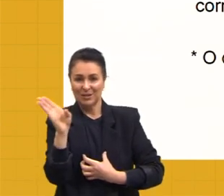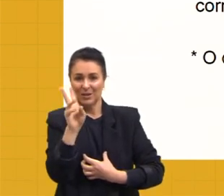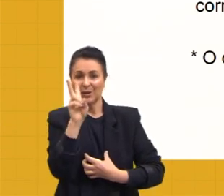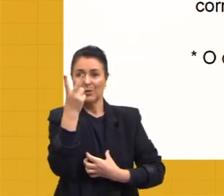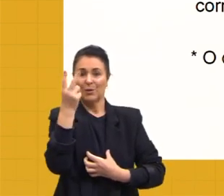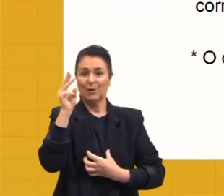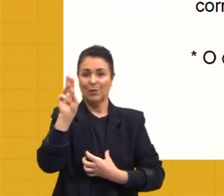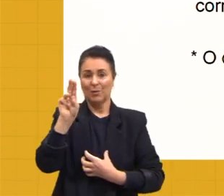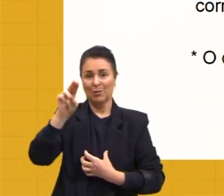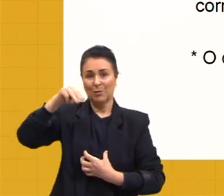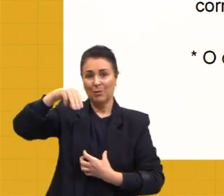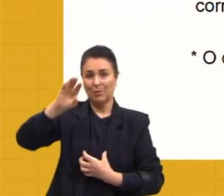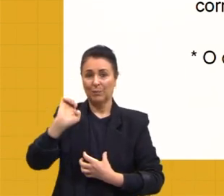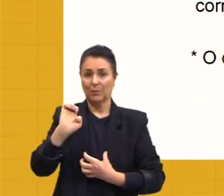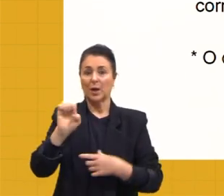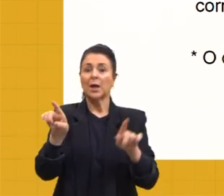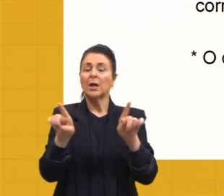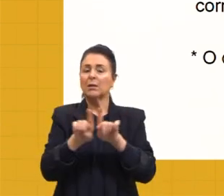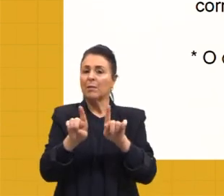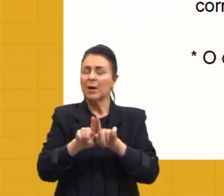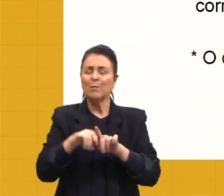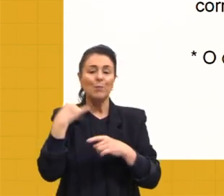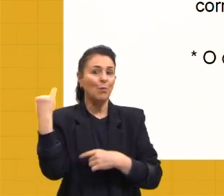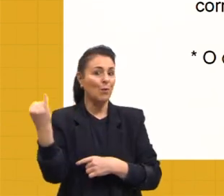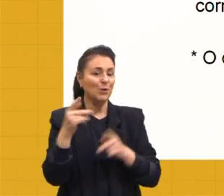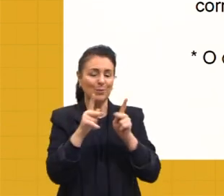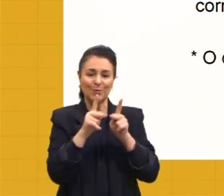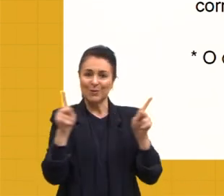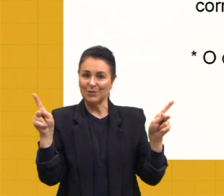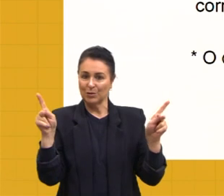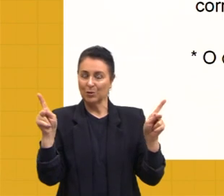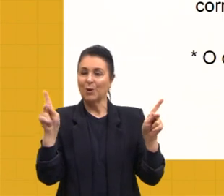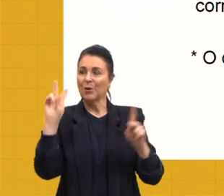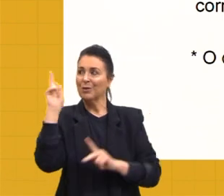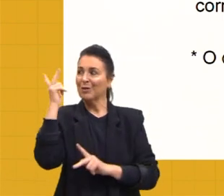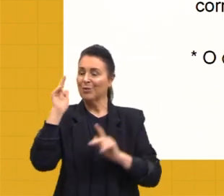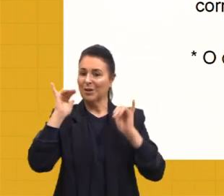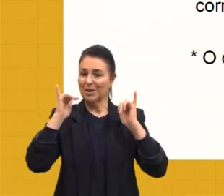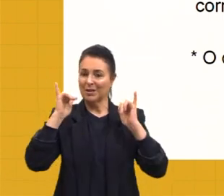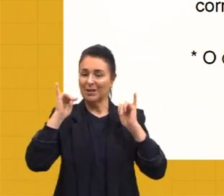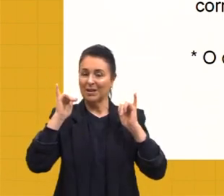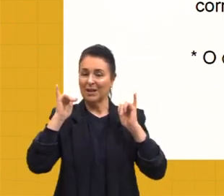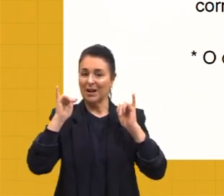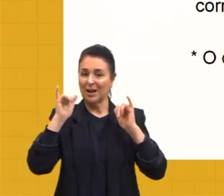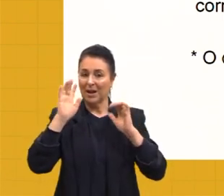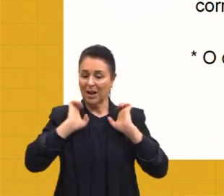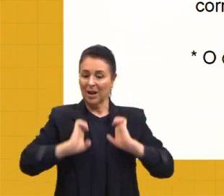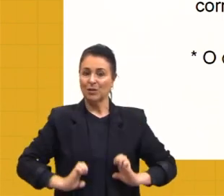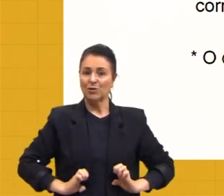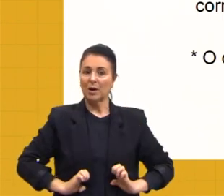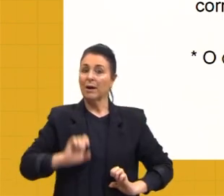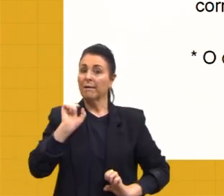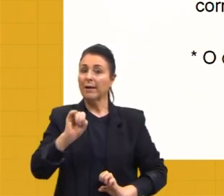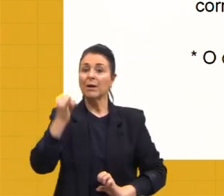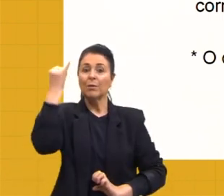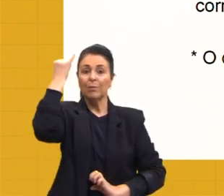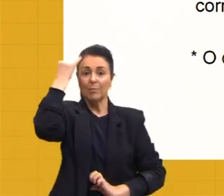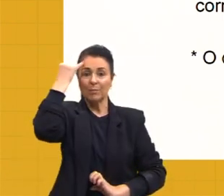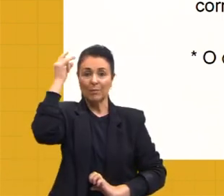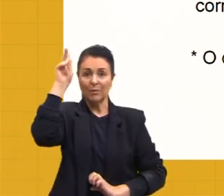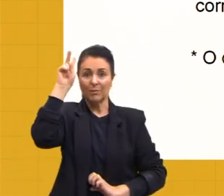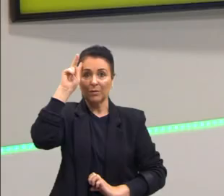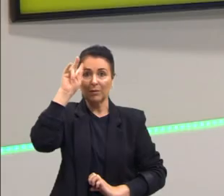camarada muito importante nesse período, talvez o mais importante da história da ética, é o nosso amigo Immanuel Kant, esse alemão Kant,